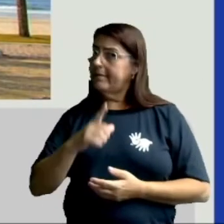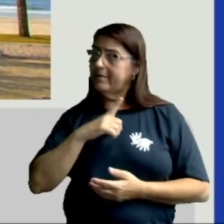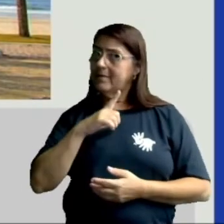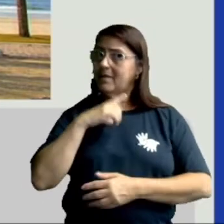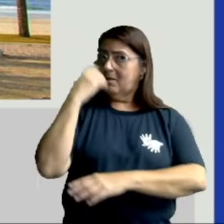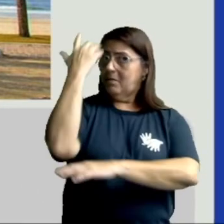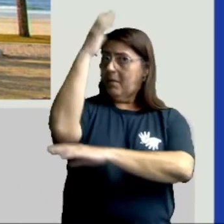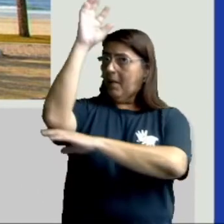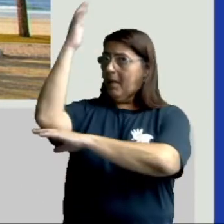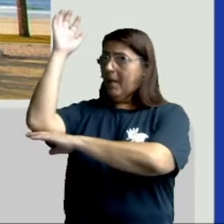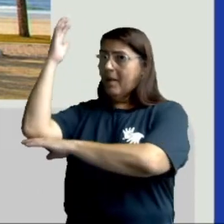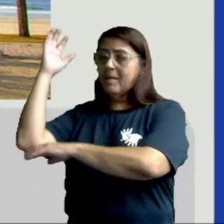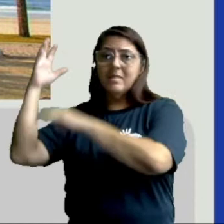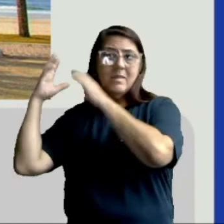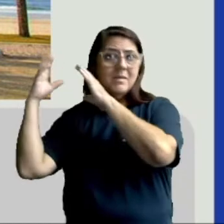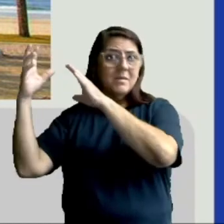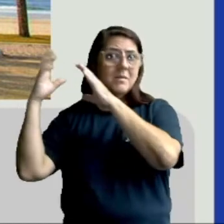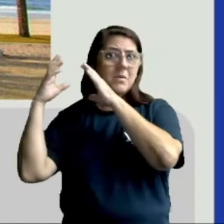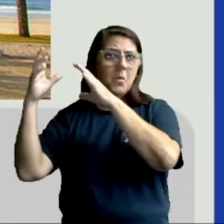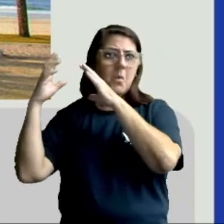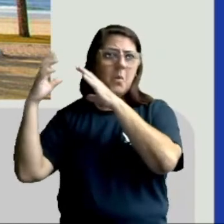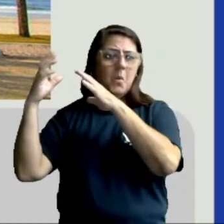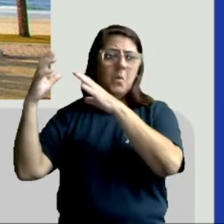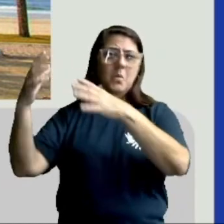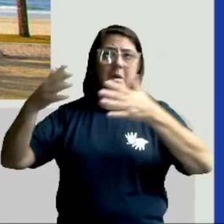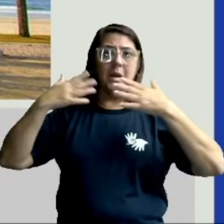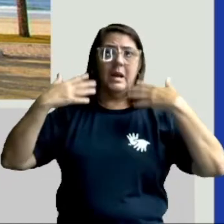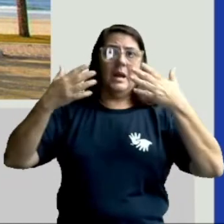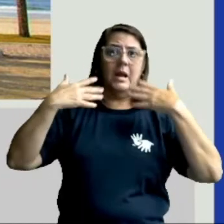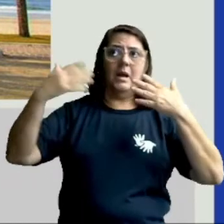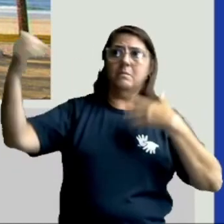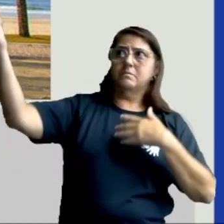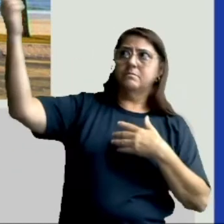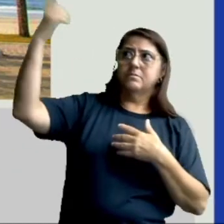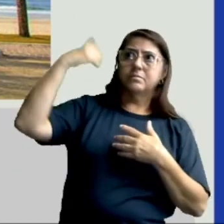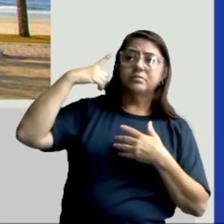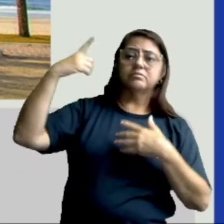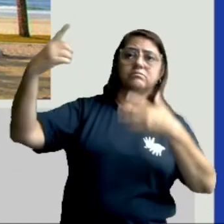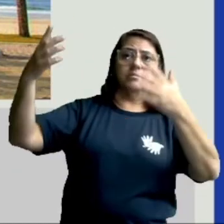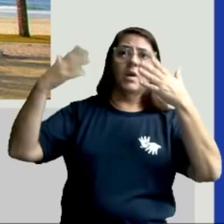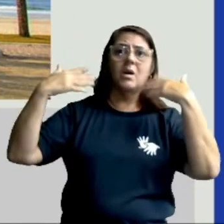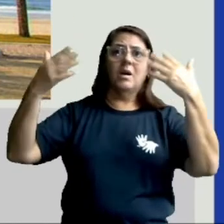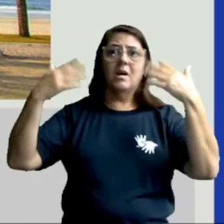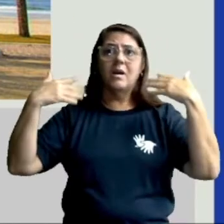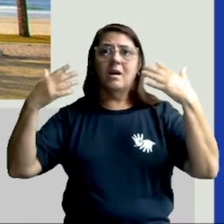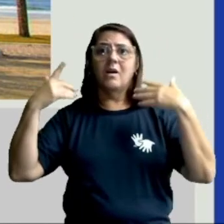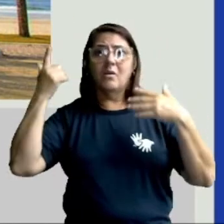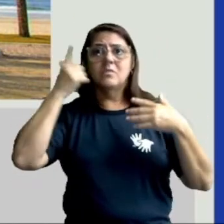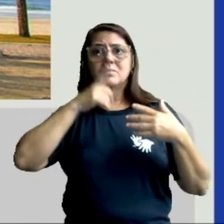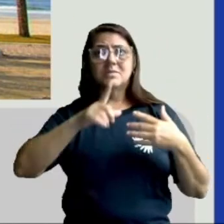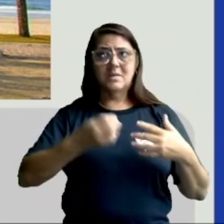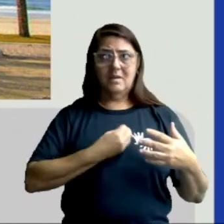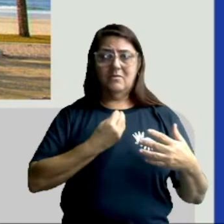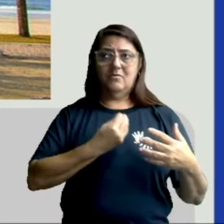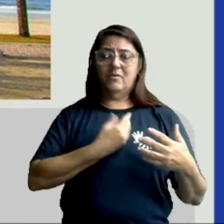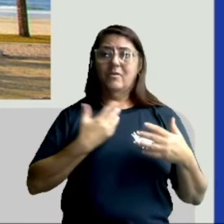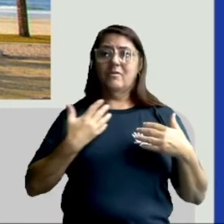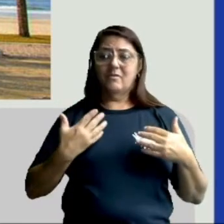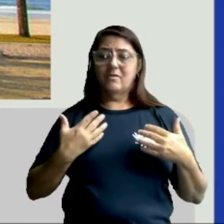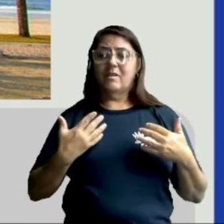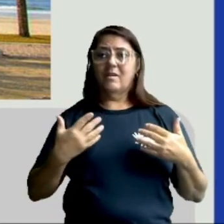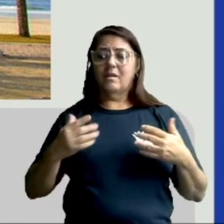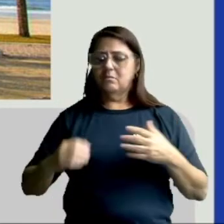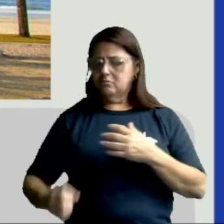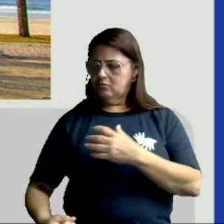tem plantas que vivem em locais bem quentes, como é o caso dos coqueiros. Olha os coqueiros. Eles